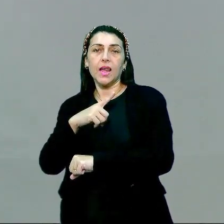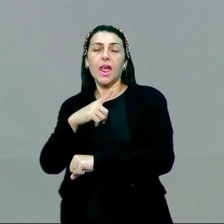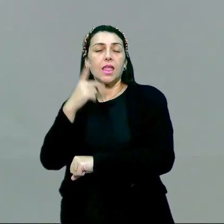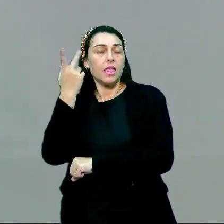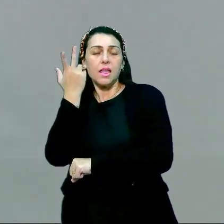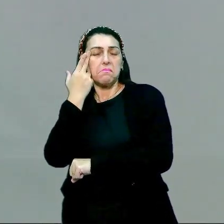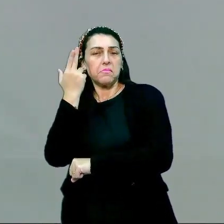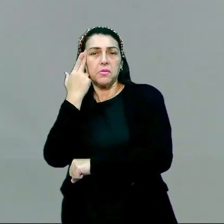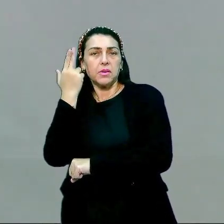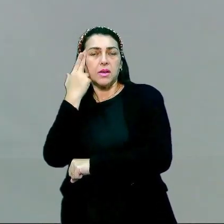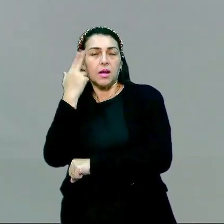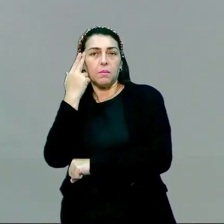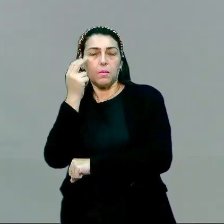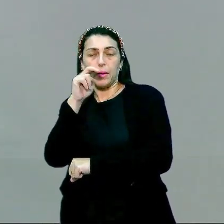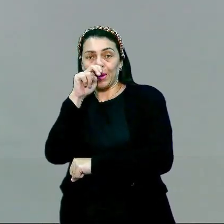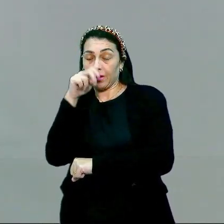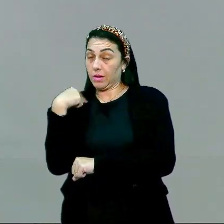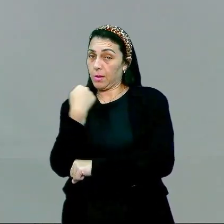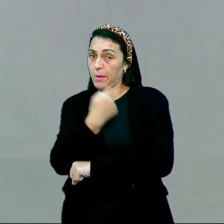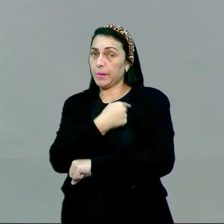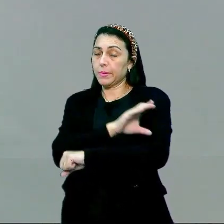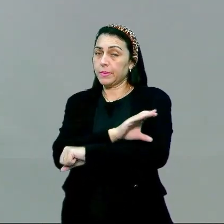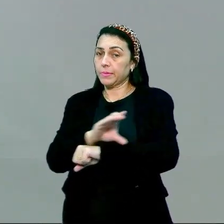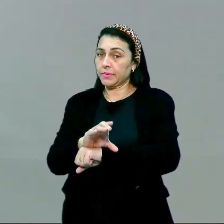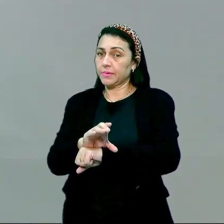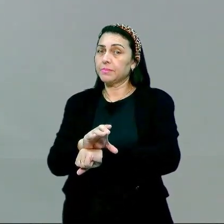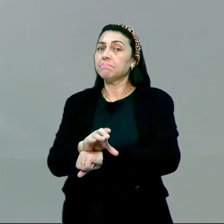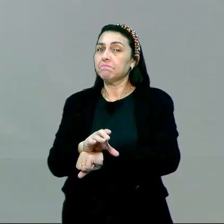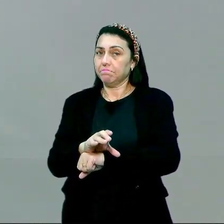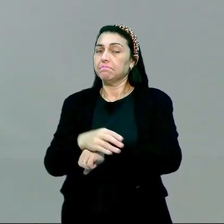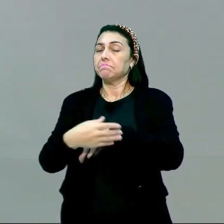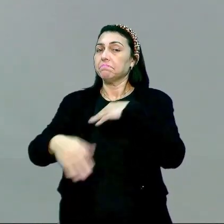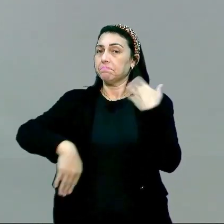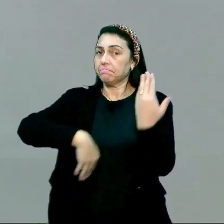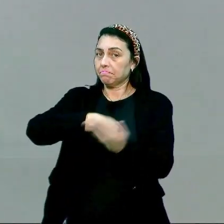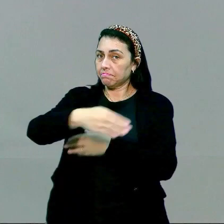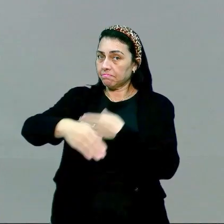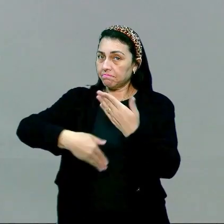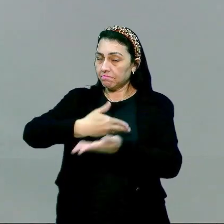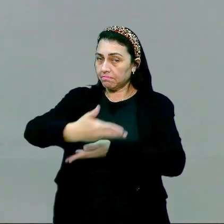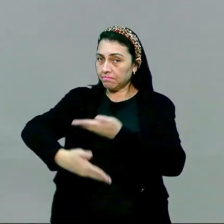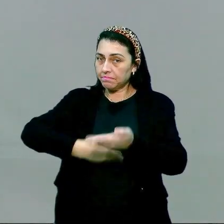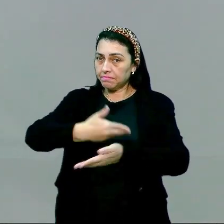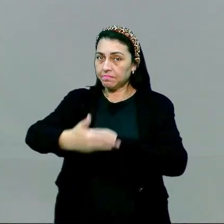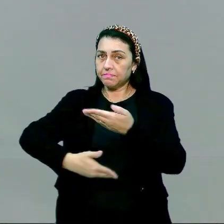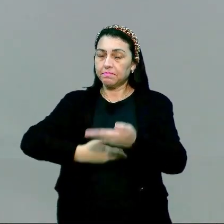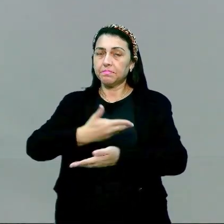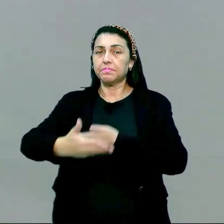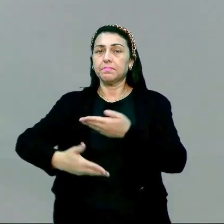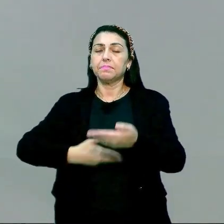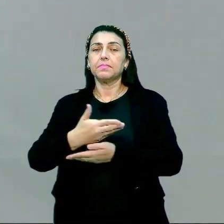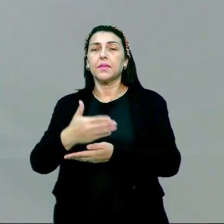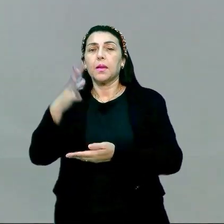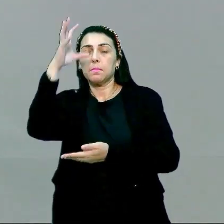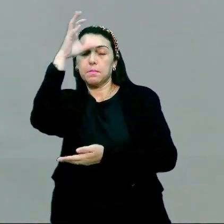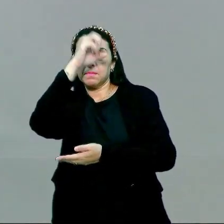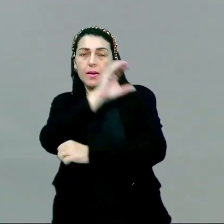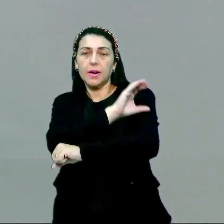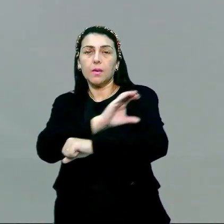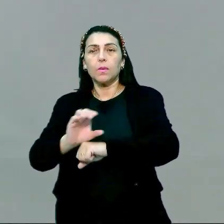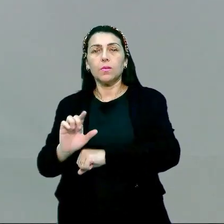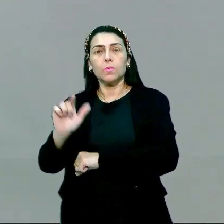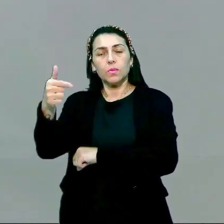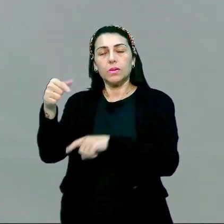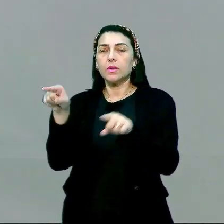natural pela apropriação da nossa cultura, né, dessa aculturação. Ou seja, dessa... aprender a cultura do